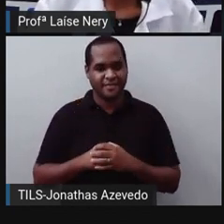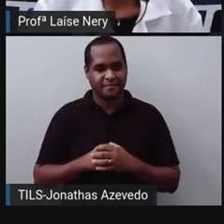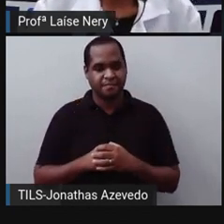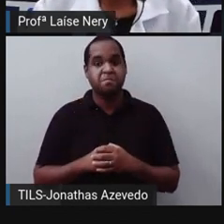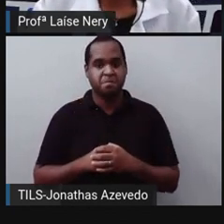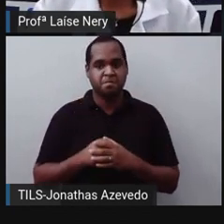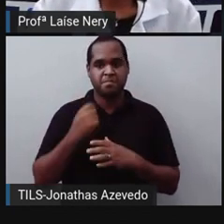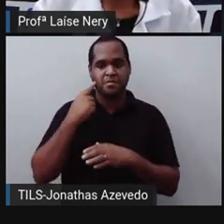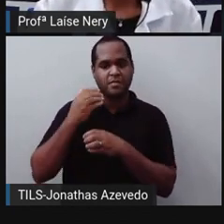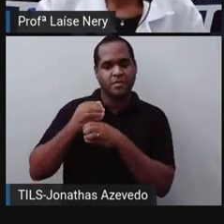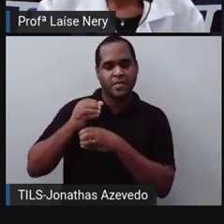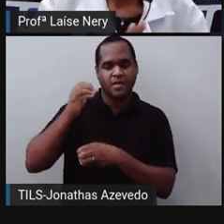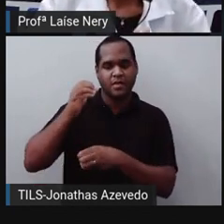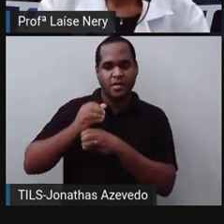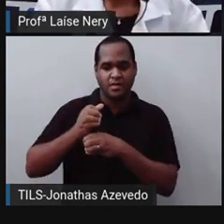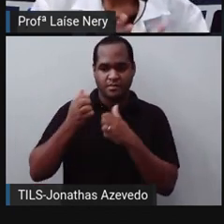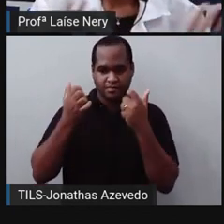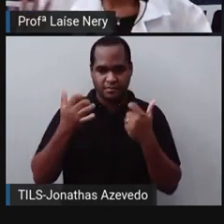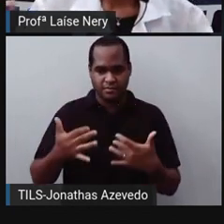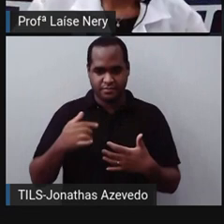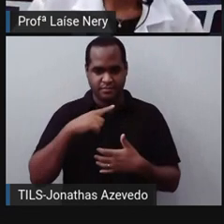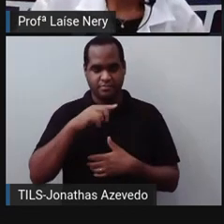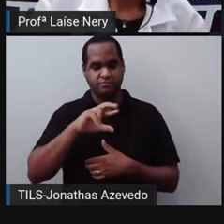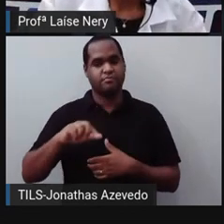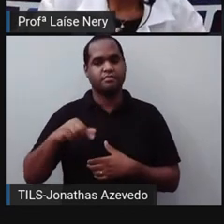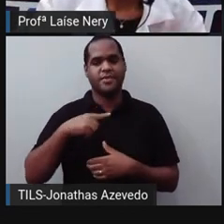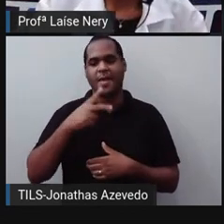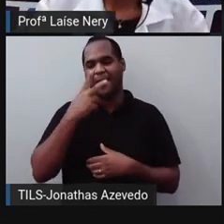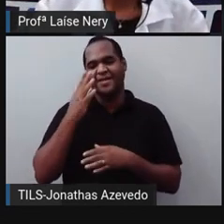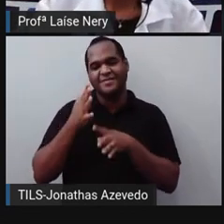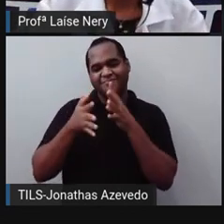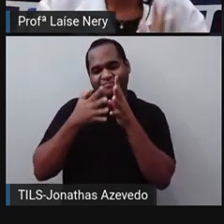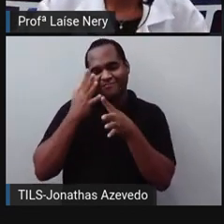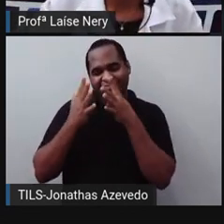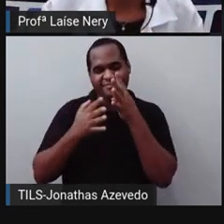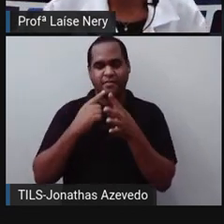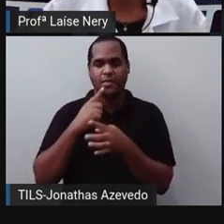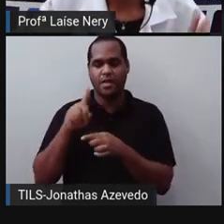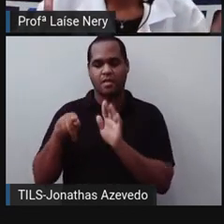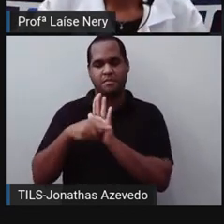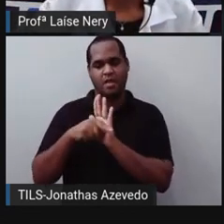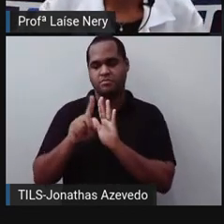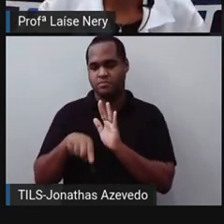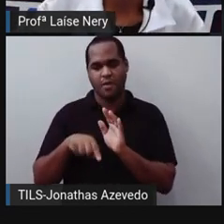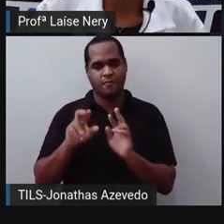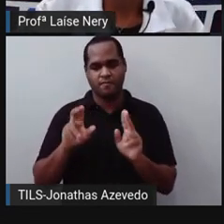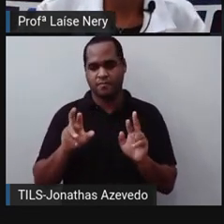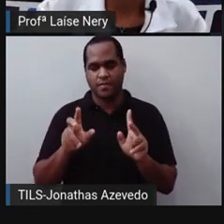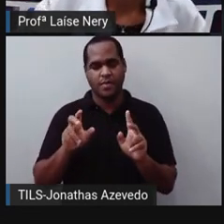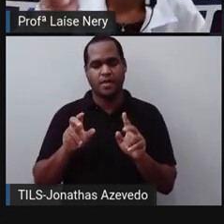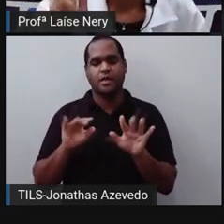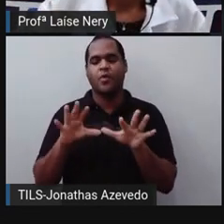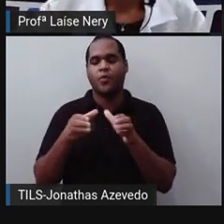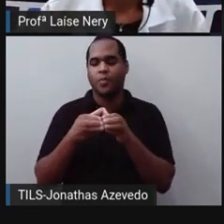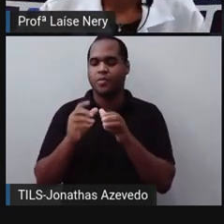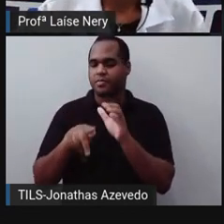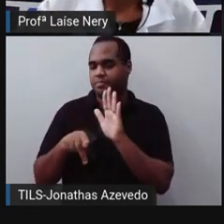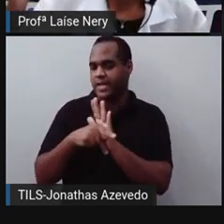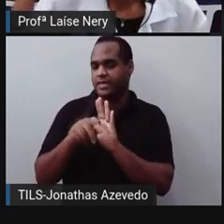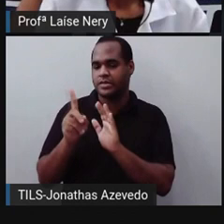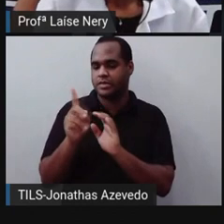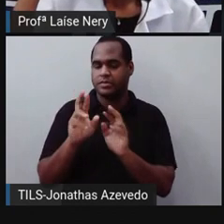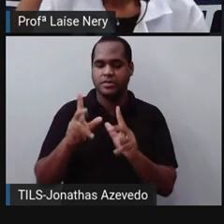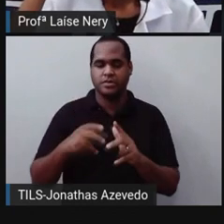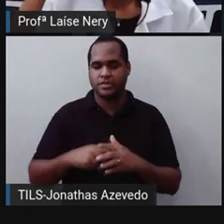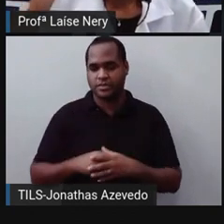arredondadas, então ele é intruso. Ele não pode fazer parte desse grupo. Entendeu?